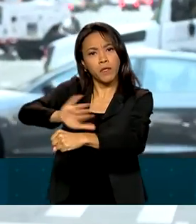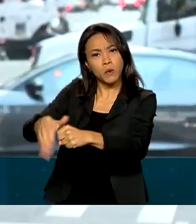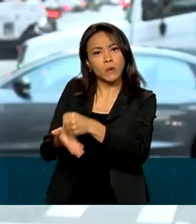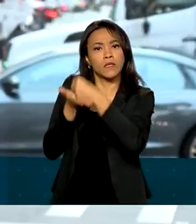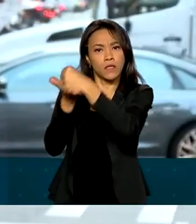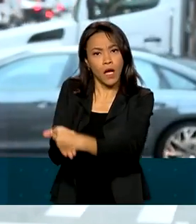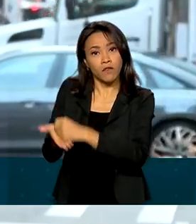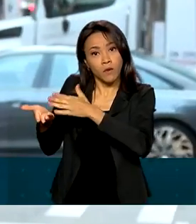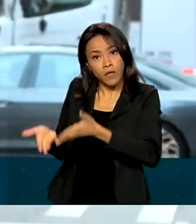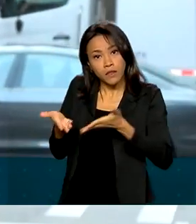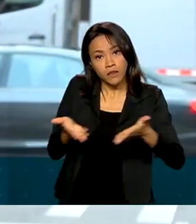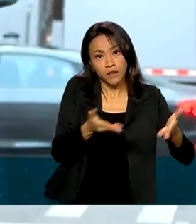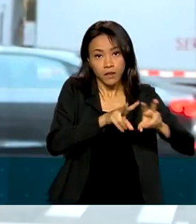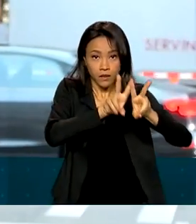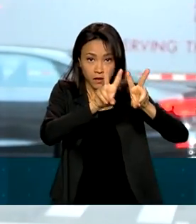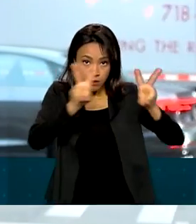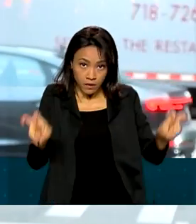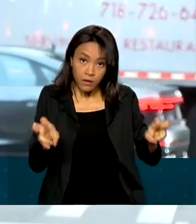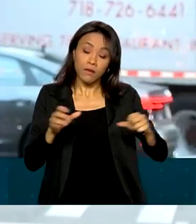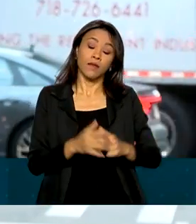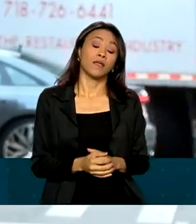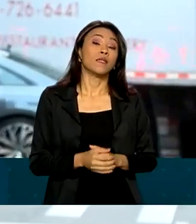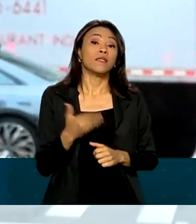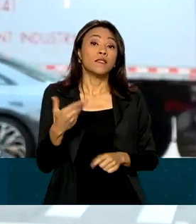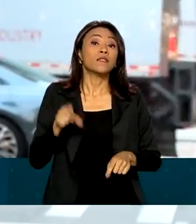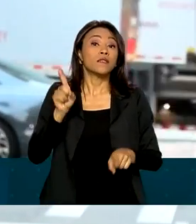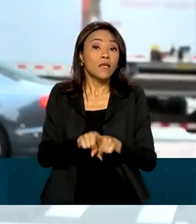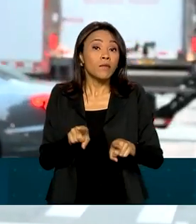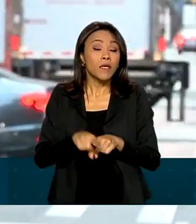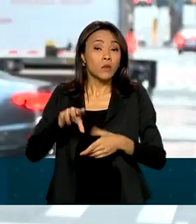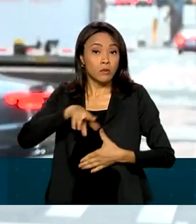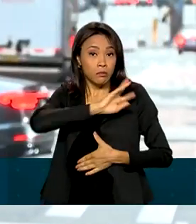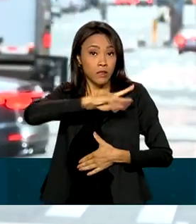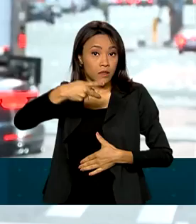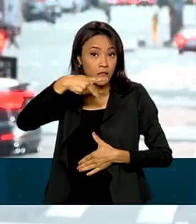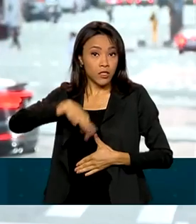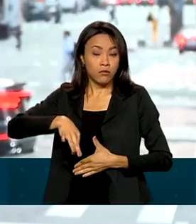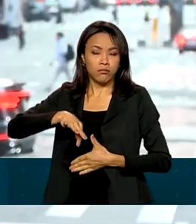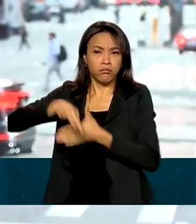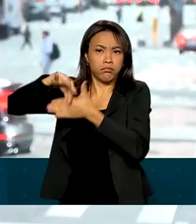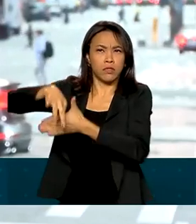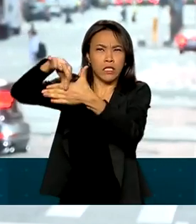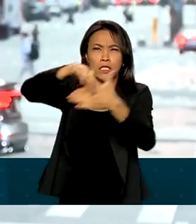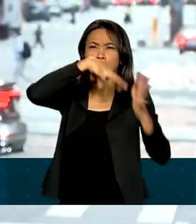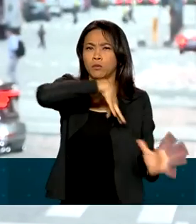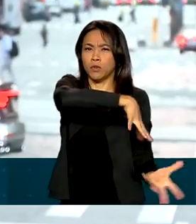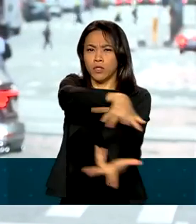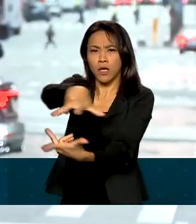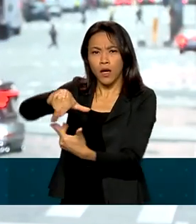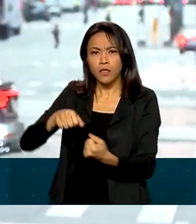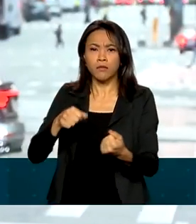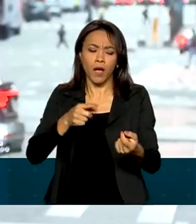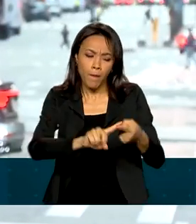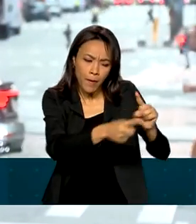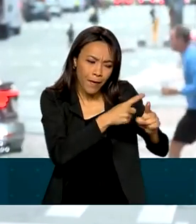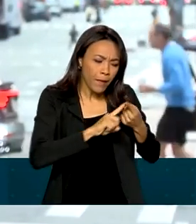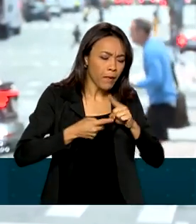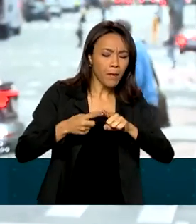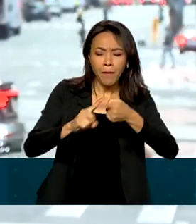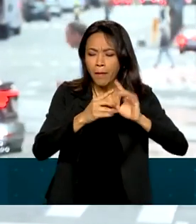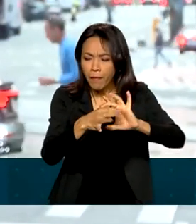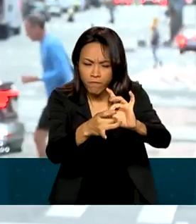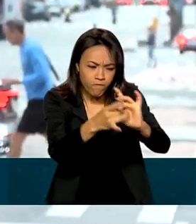evento, representantes mundiais aproveitam também a oportunidade para fortalecerem alianças e também